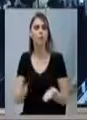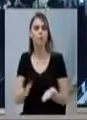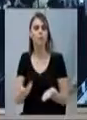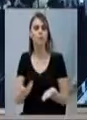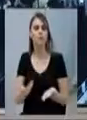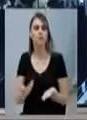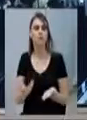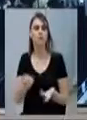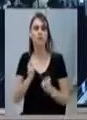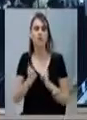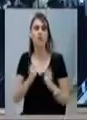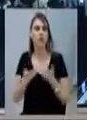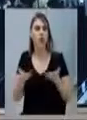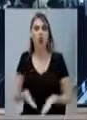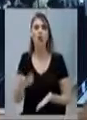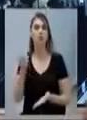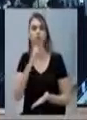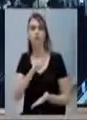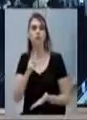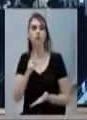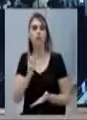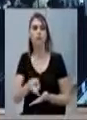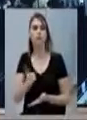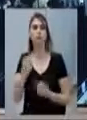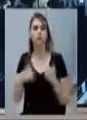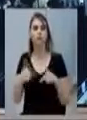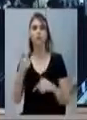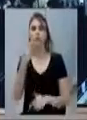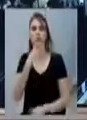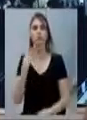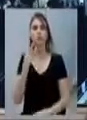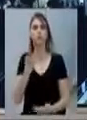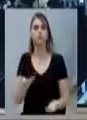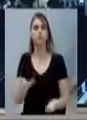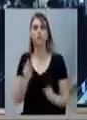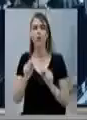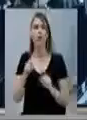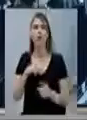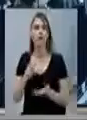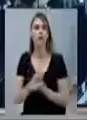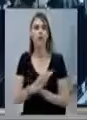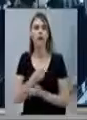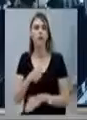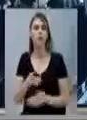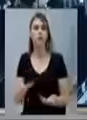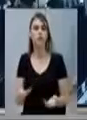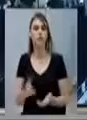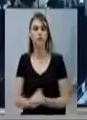E a administração atual não consegue manter o 24 horas. O que tem de errado nisso?